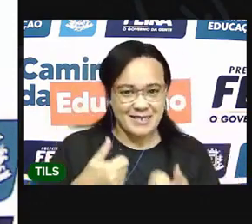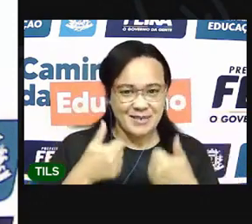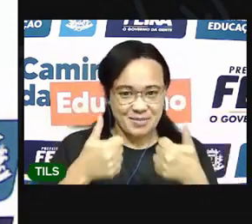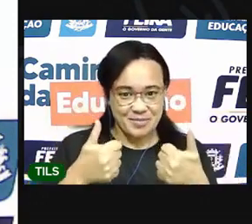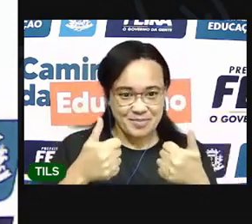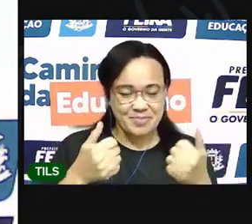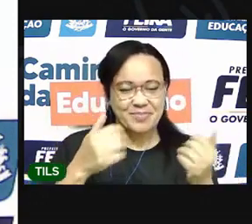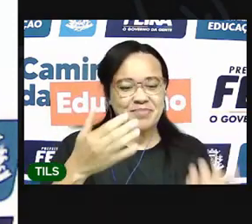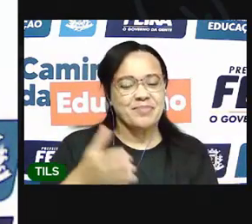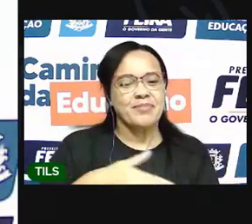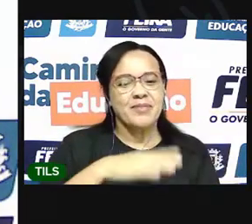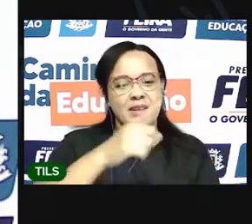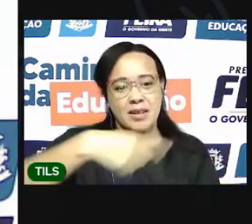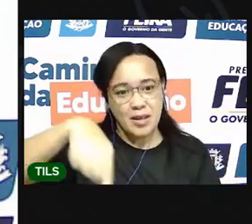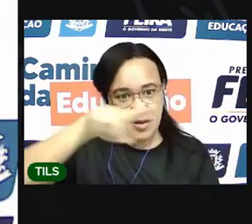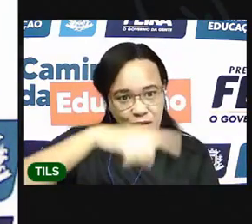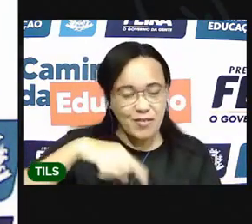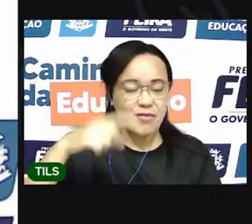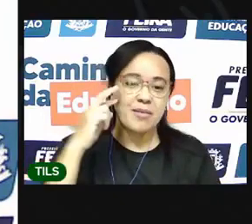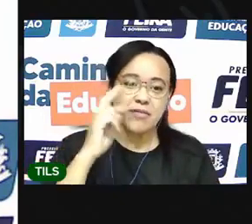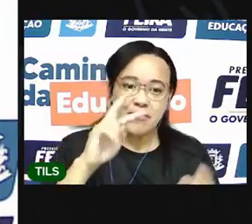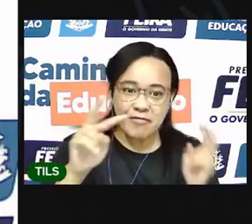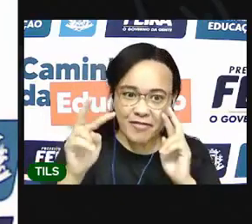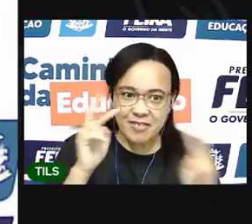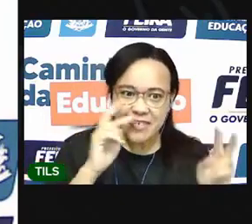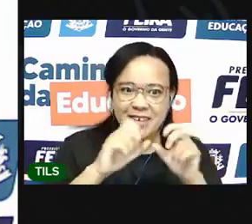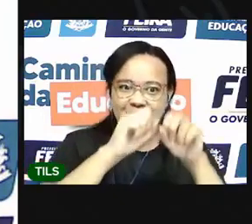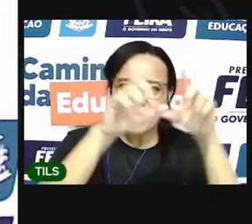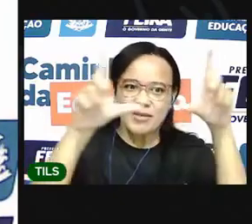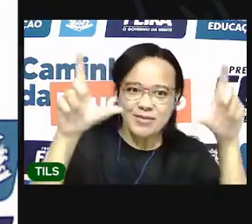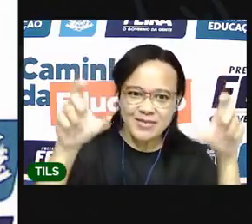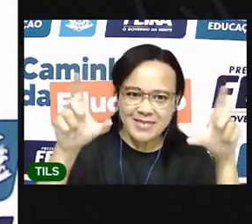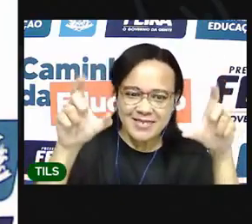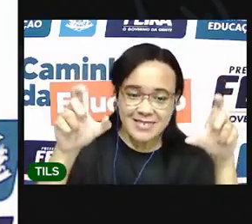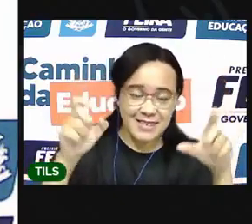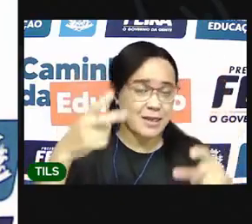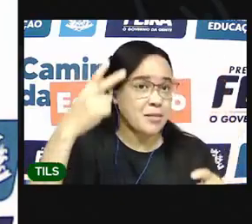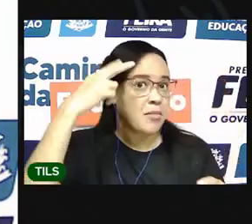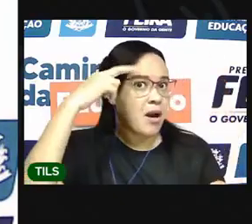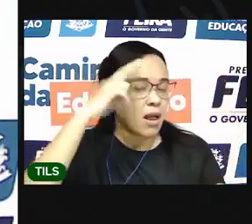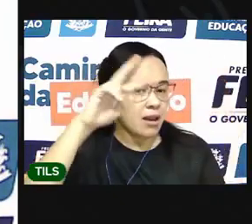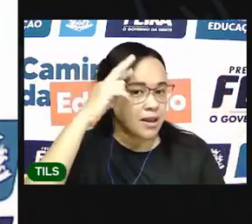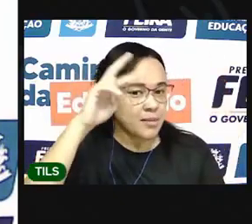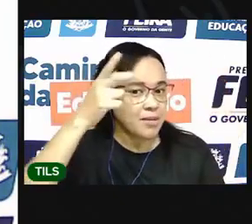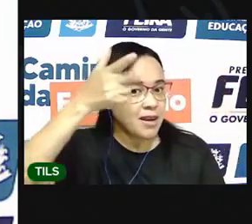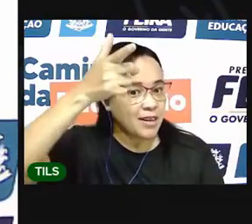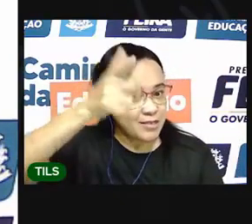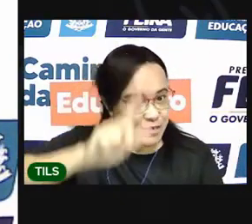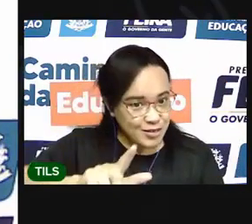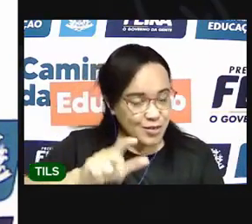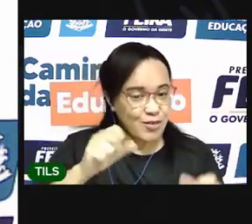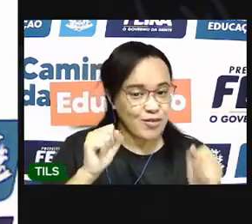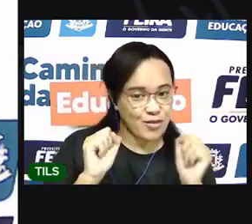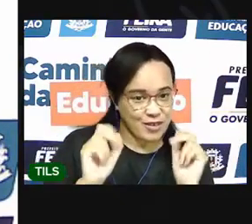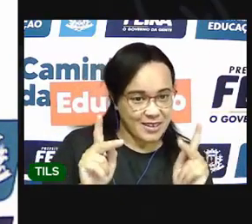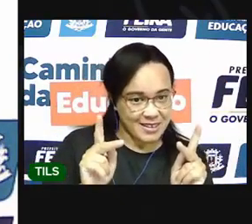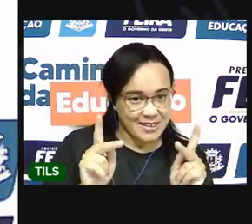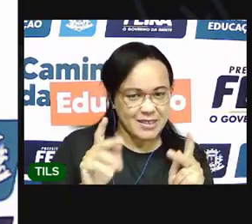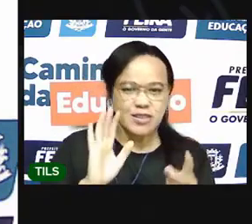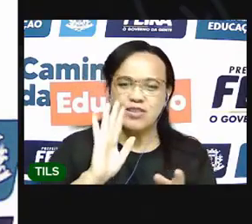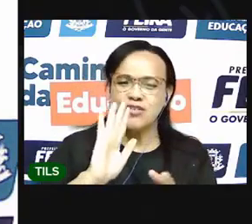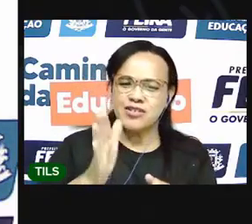Vamos ver um assunto na aula de linguagens que a gente vai relembrar, tá? Porque a gente já viu